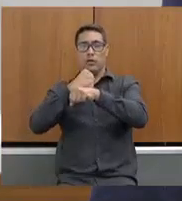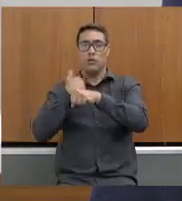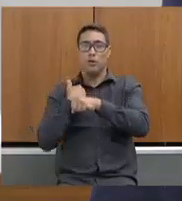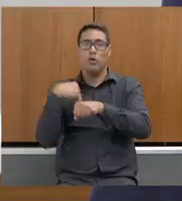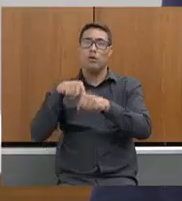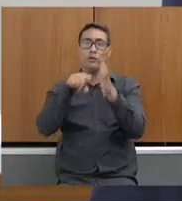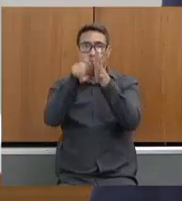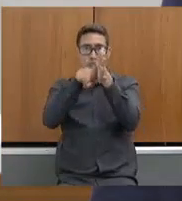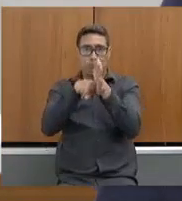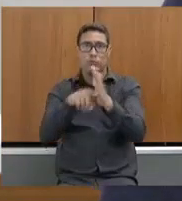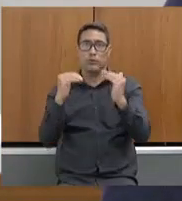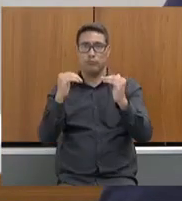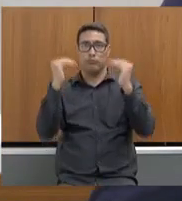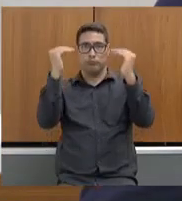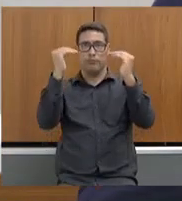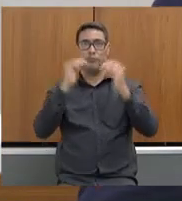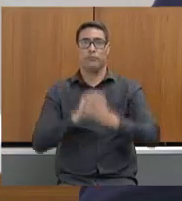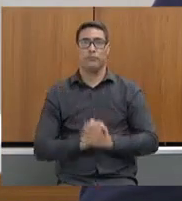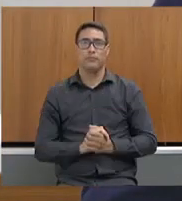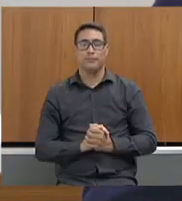fiscal. Por favor.